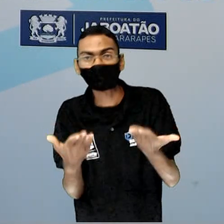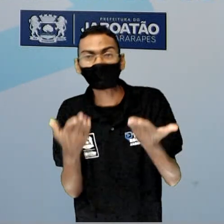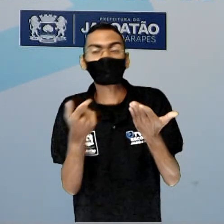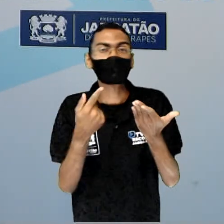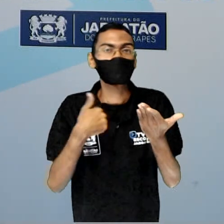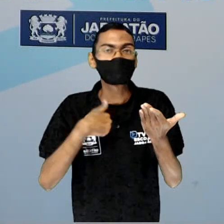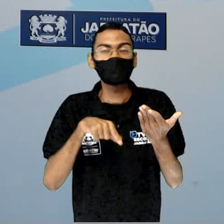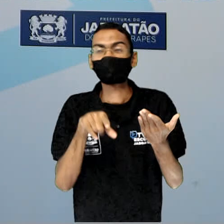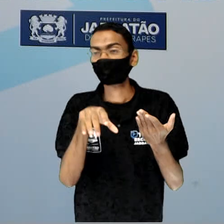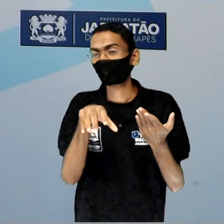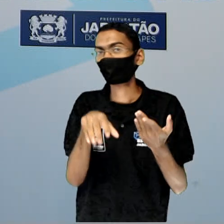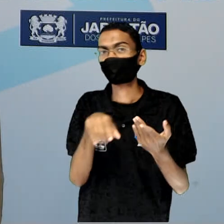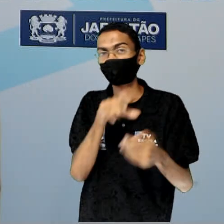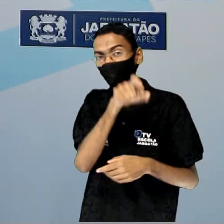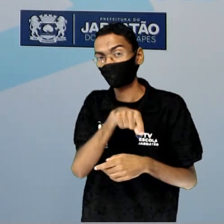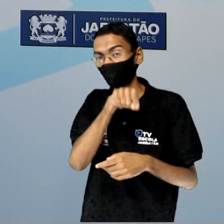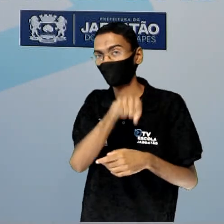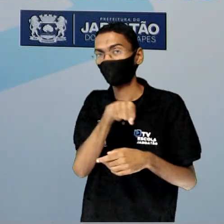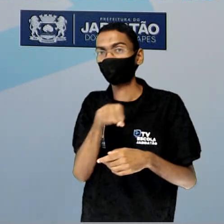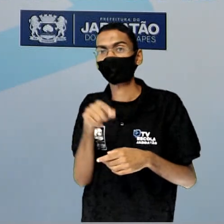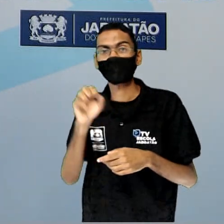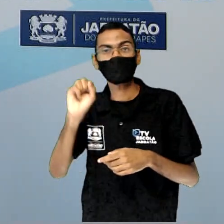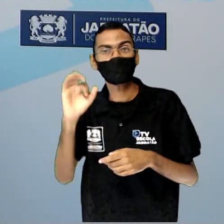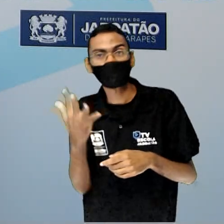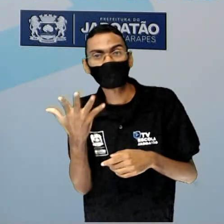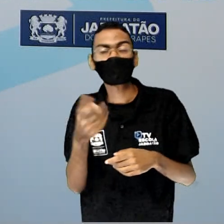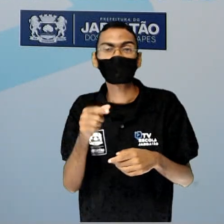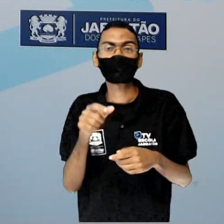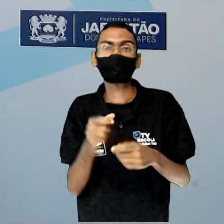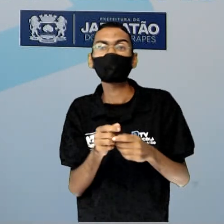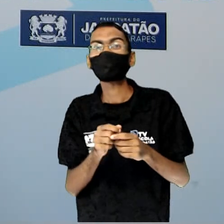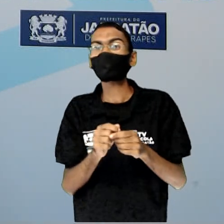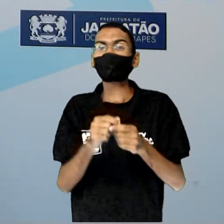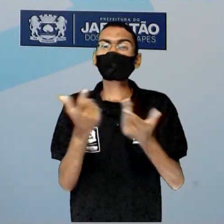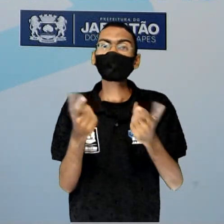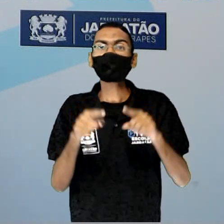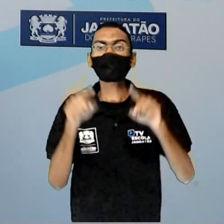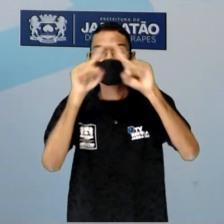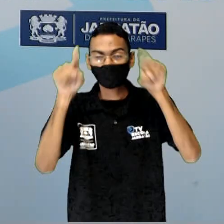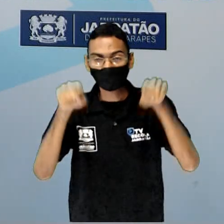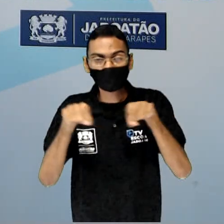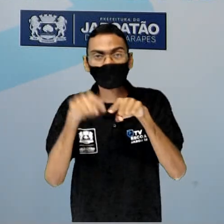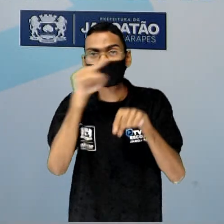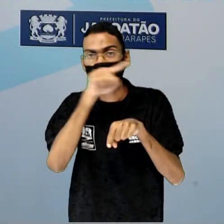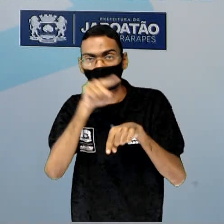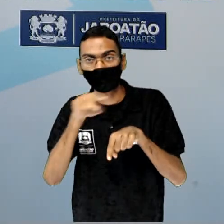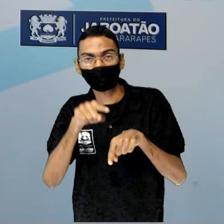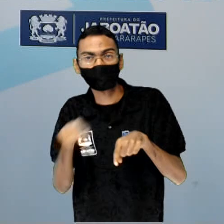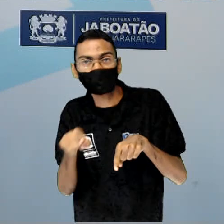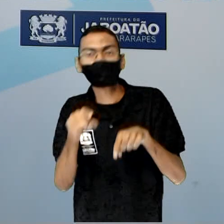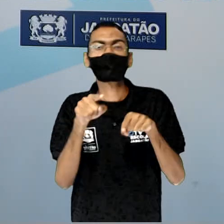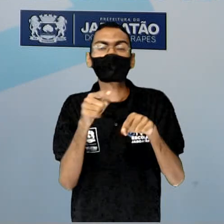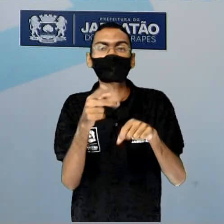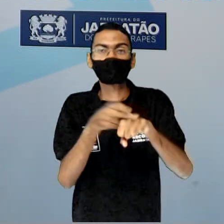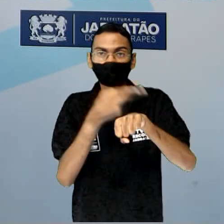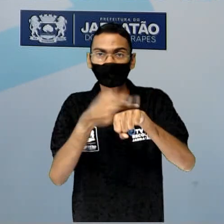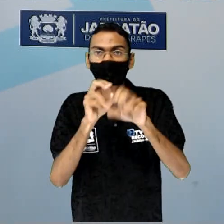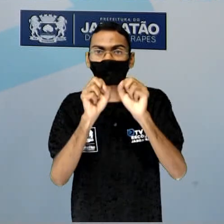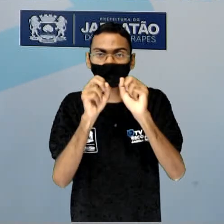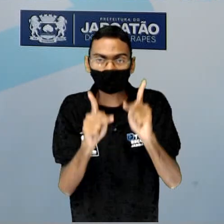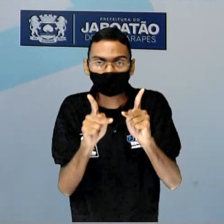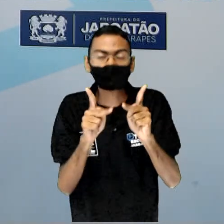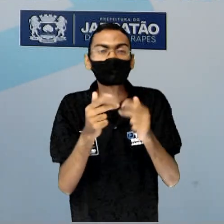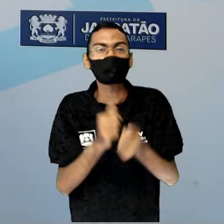outra barra de chocolate. Ou seja, outro inteiro. E Magali deu um quarto